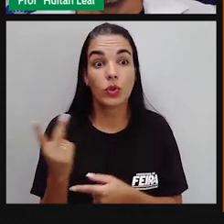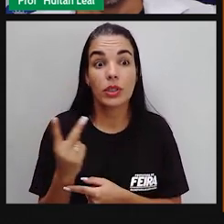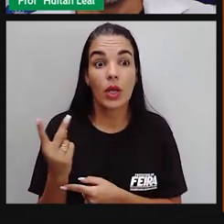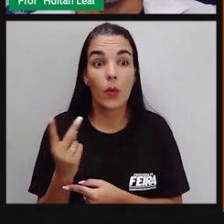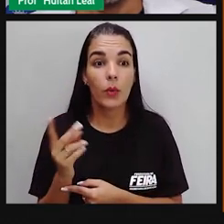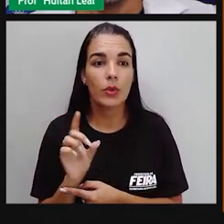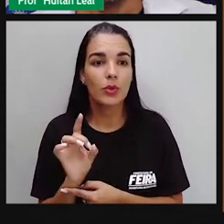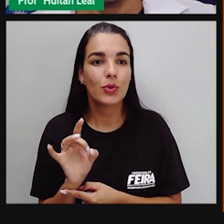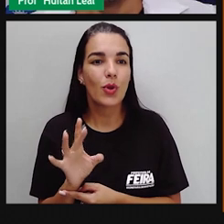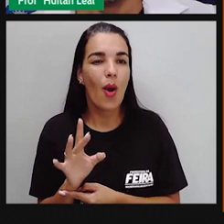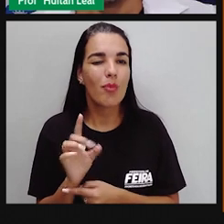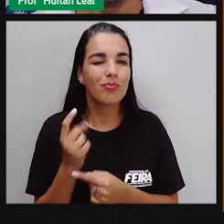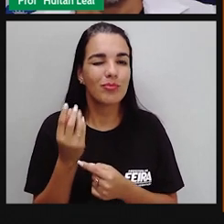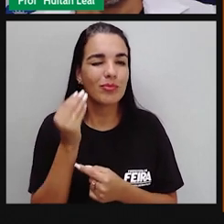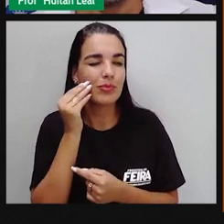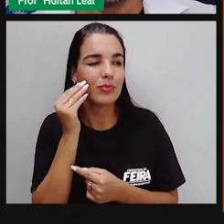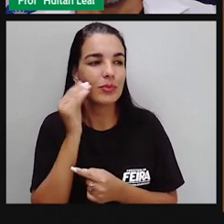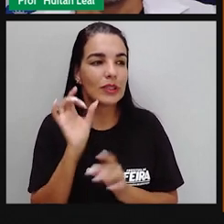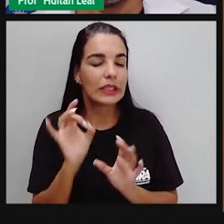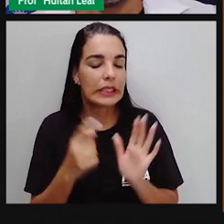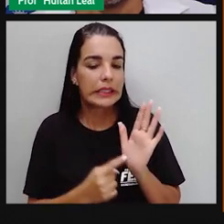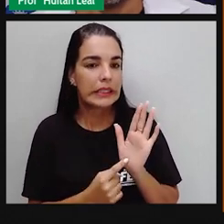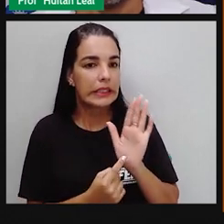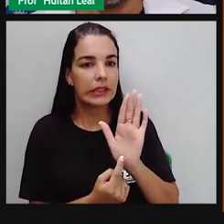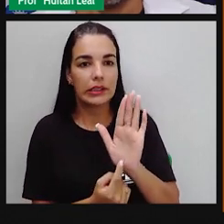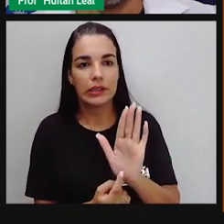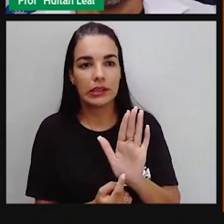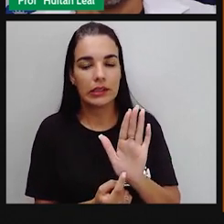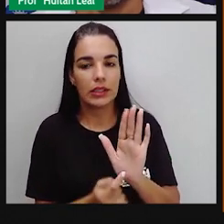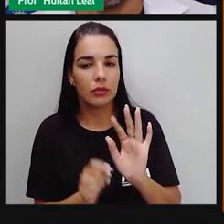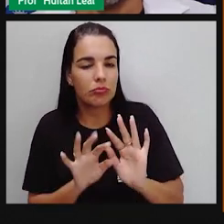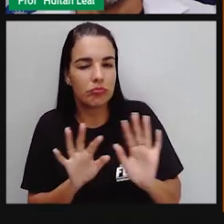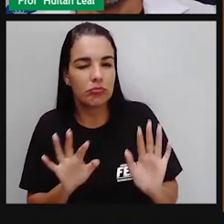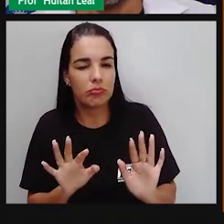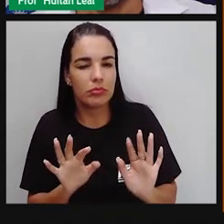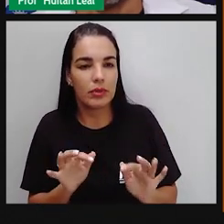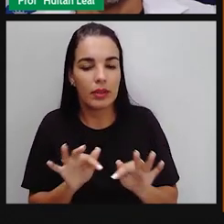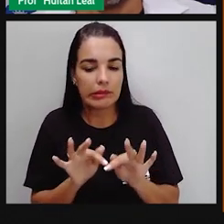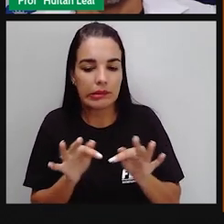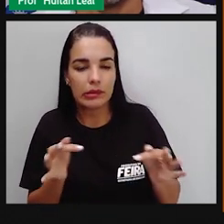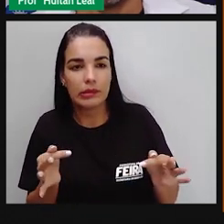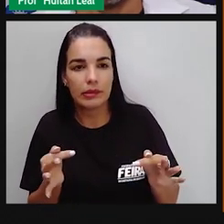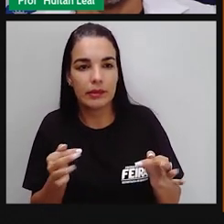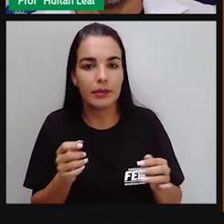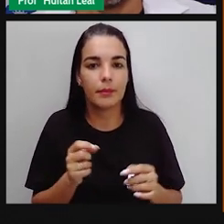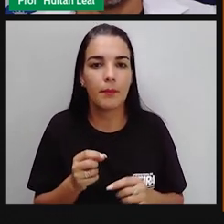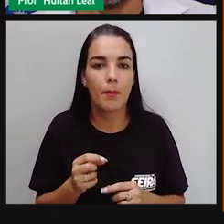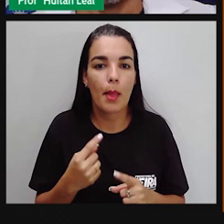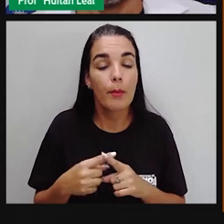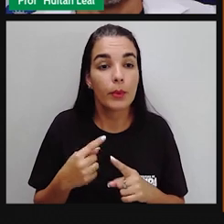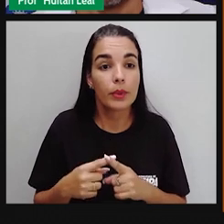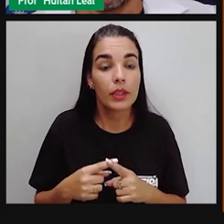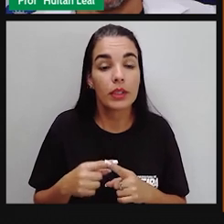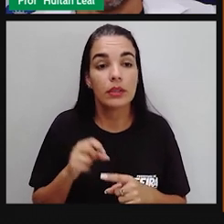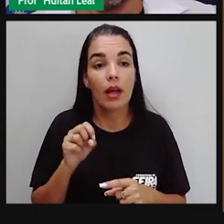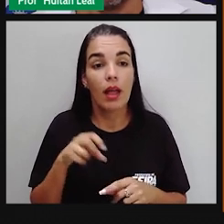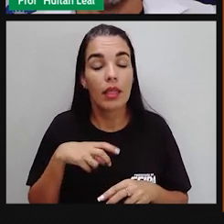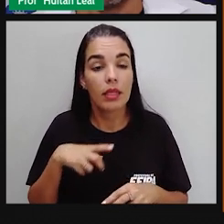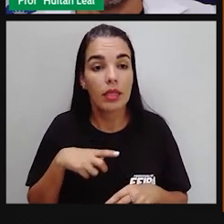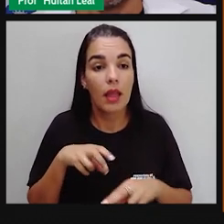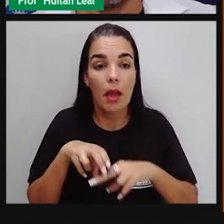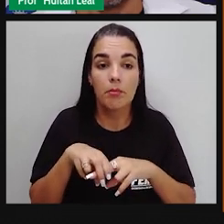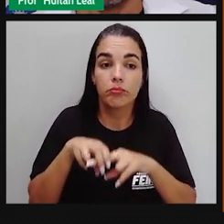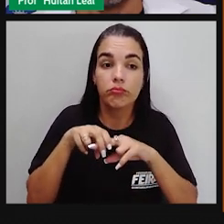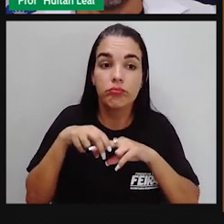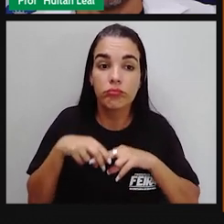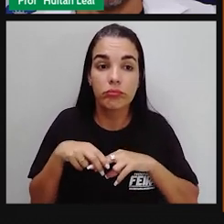figurada o que o primeiro quadro está expressando. Então, é a linguagem, o primeiro, a gente pode considerar uma